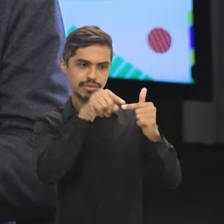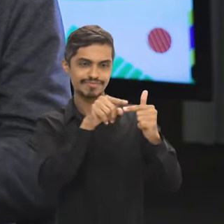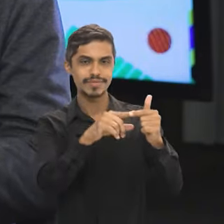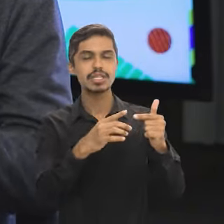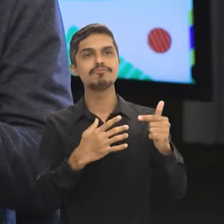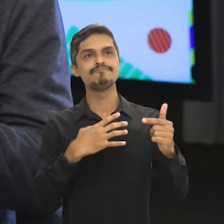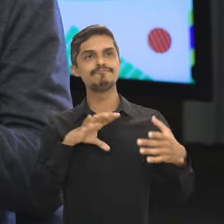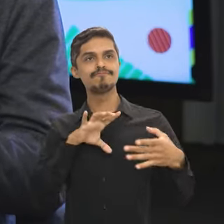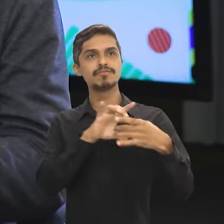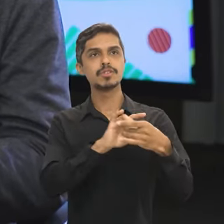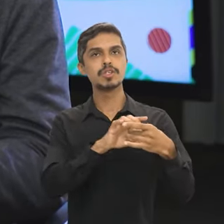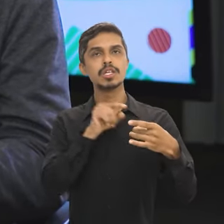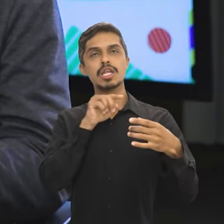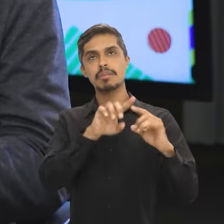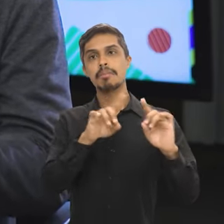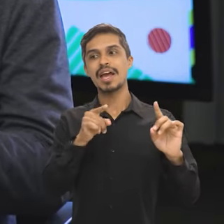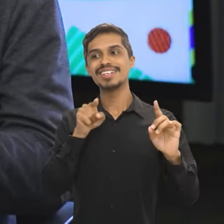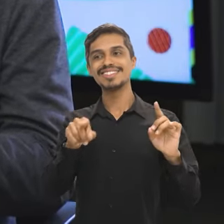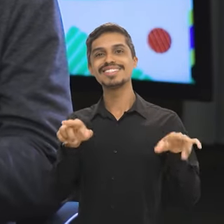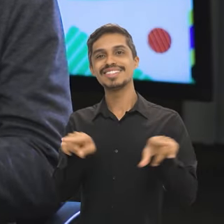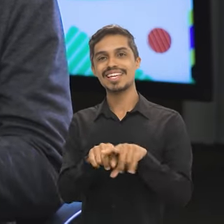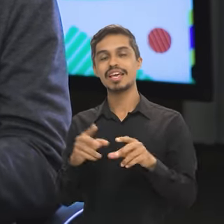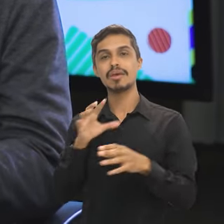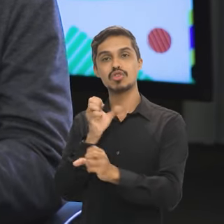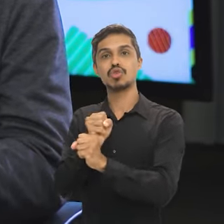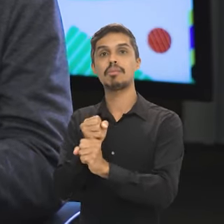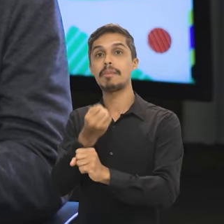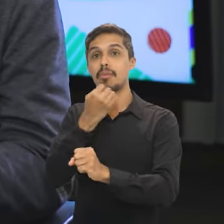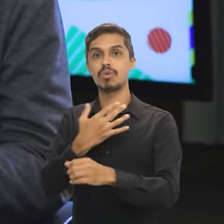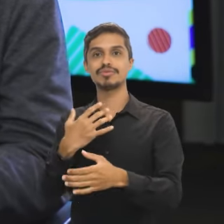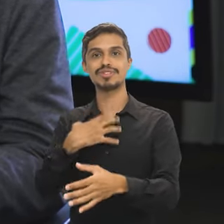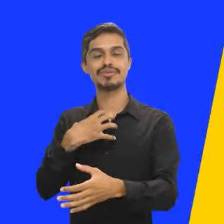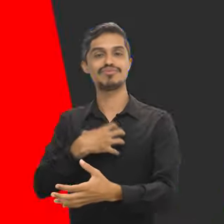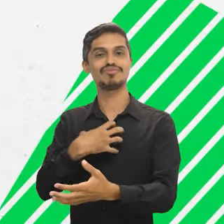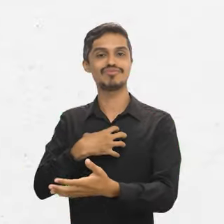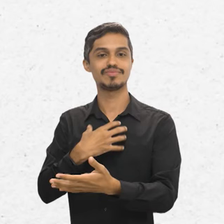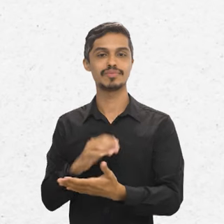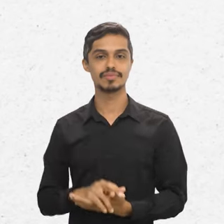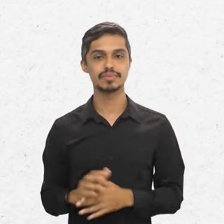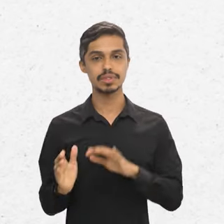naquilo que tem maior peso e é pedido dentro da prova.